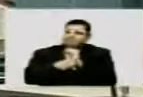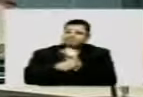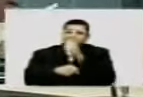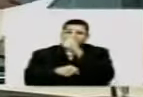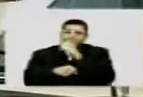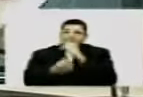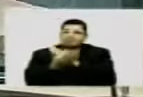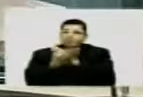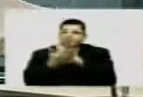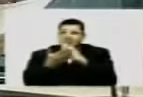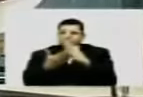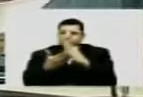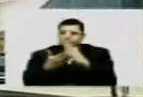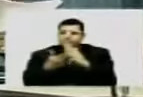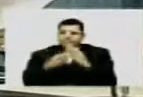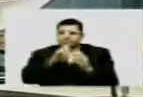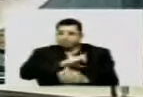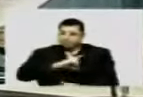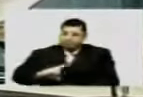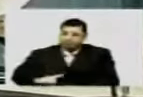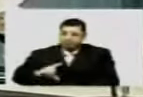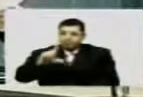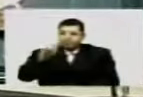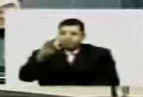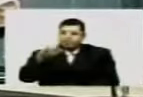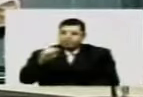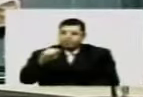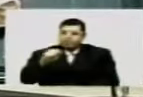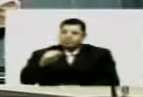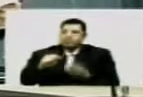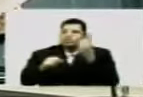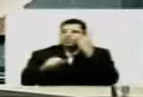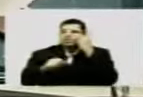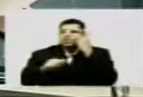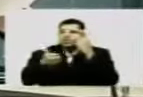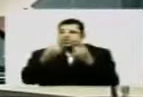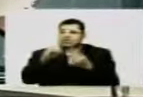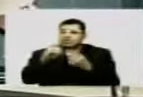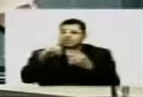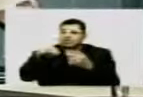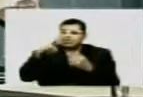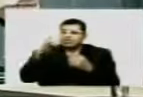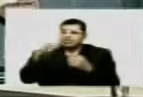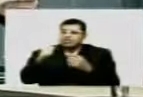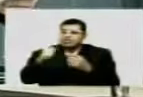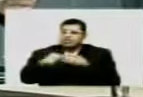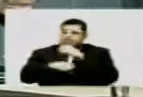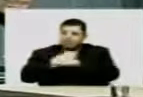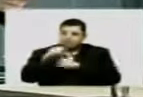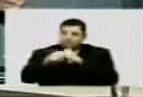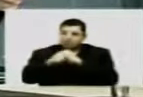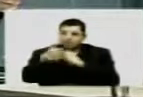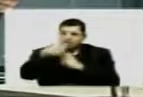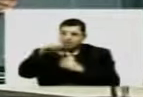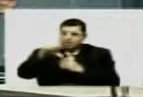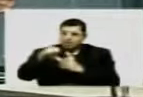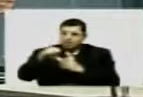uma obra que iniciou, deputado Luiz Castro, pasme, no dia 10 de março de 2009.